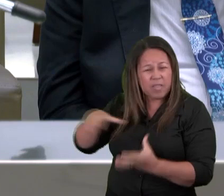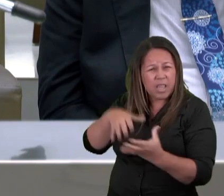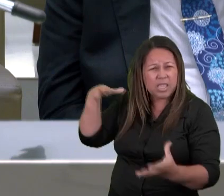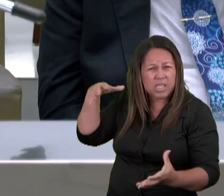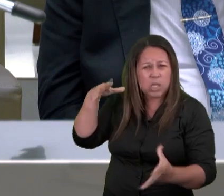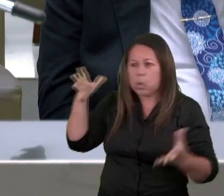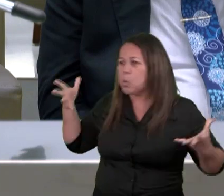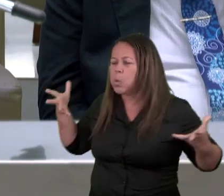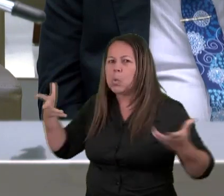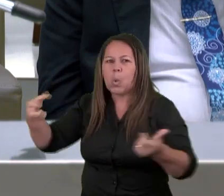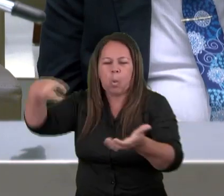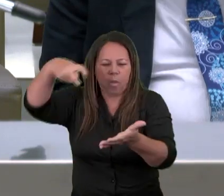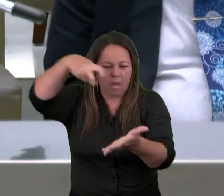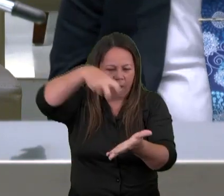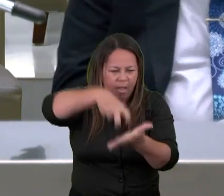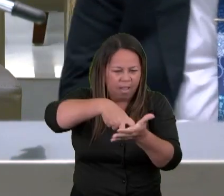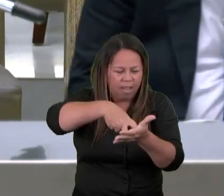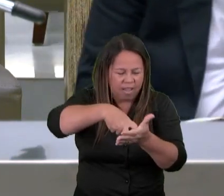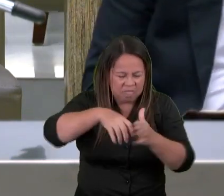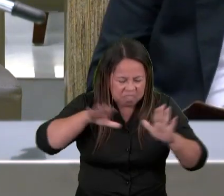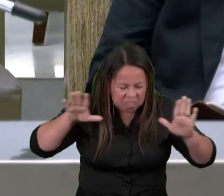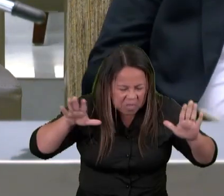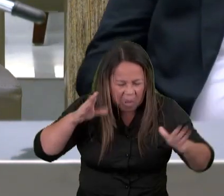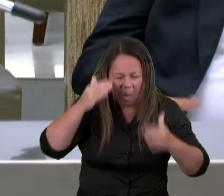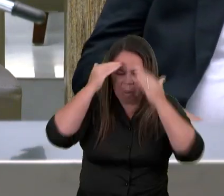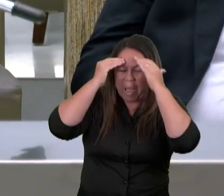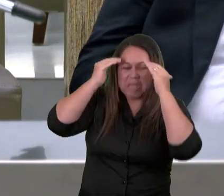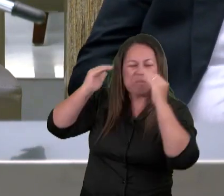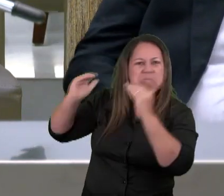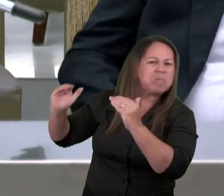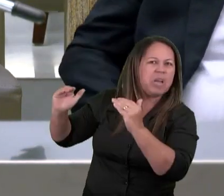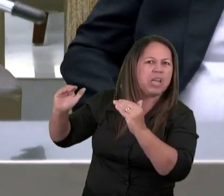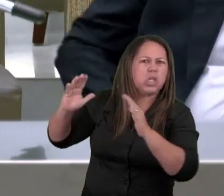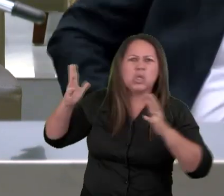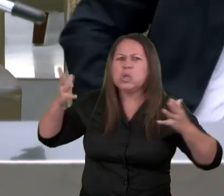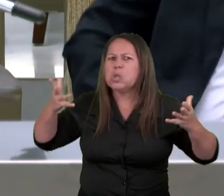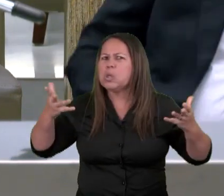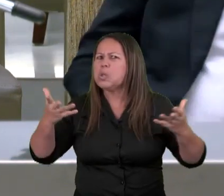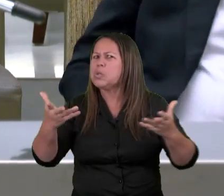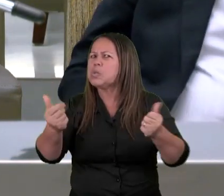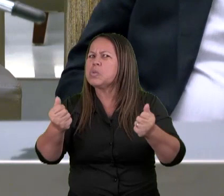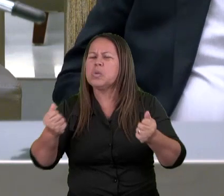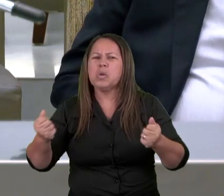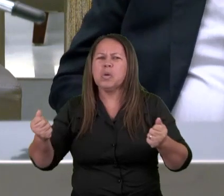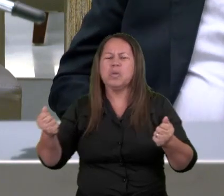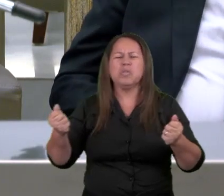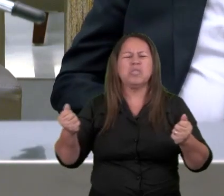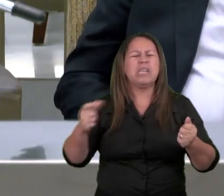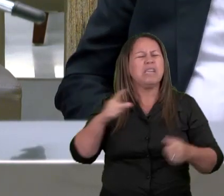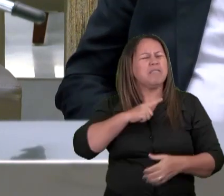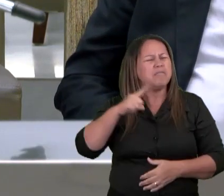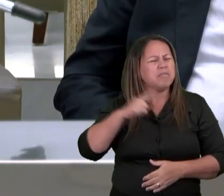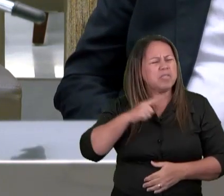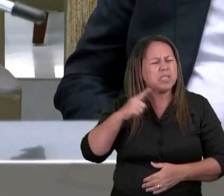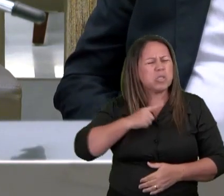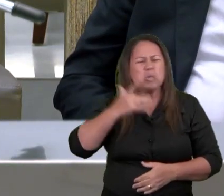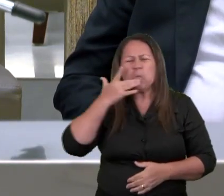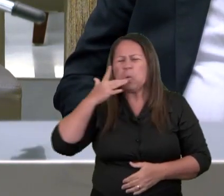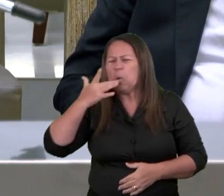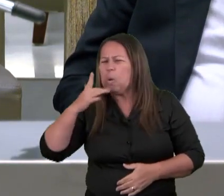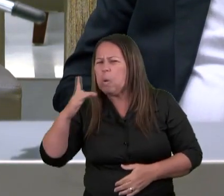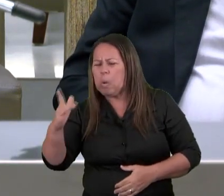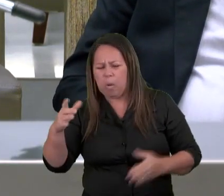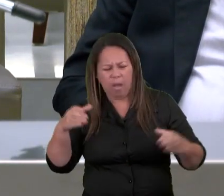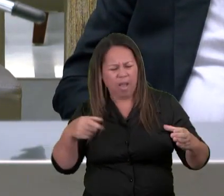diante do cordeiro tendo todos eles arpas e salvas de ouro cheias